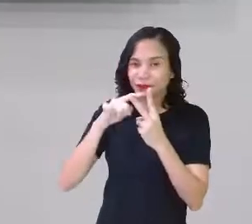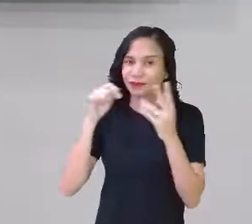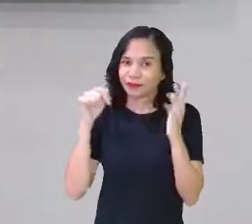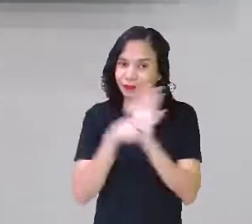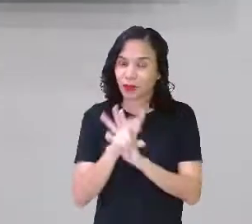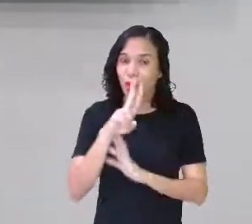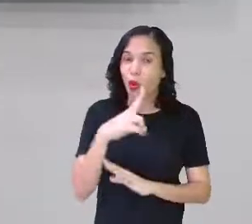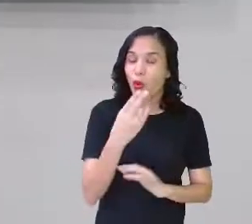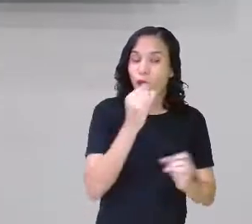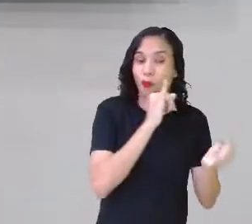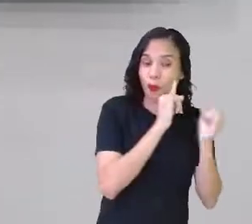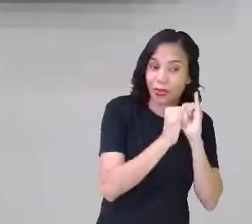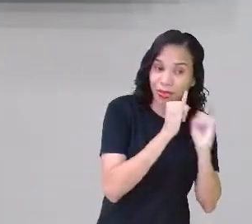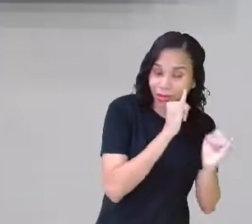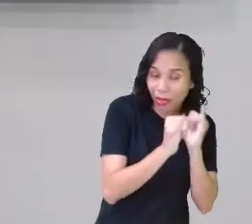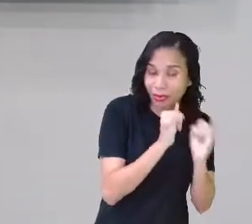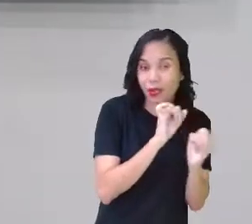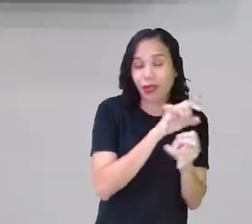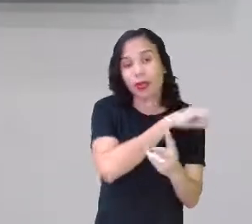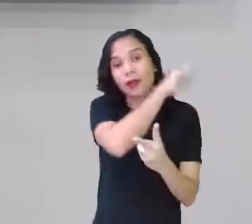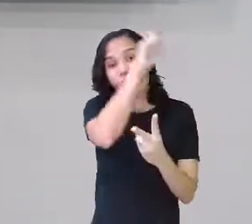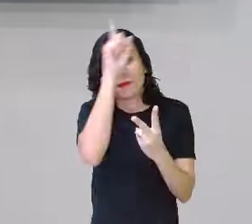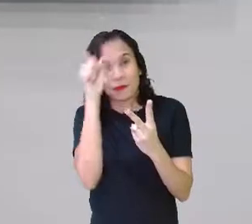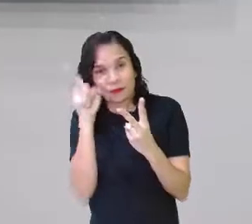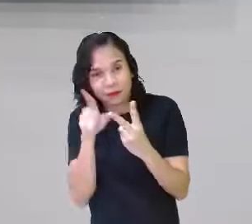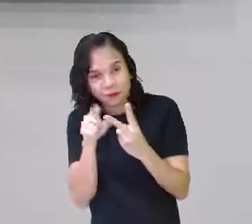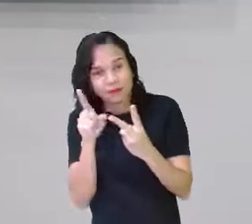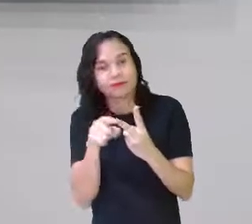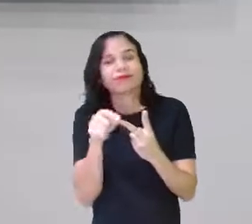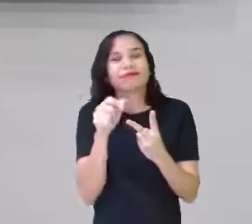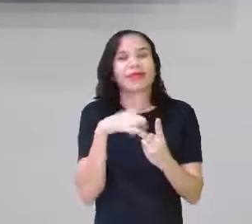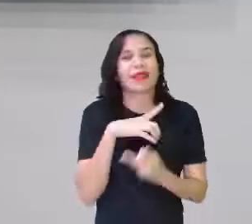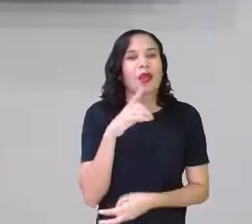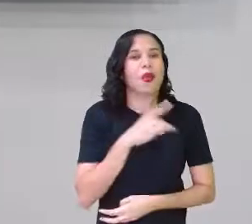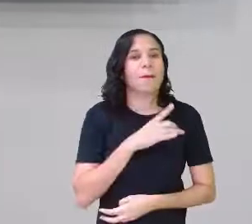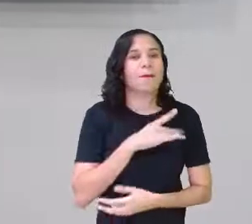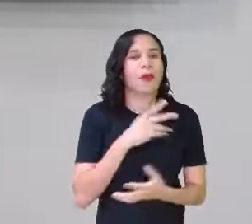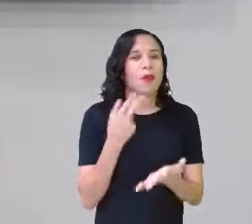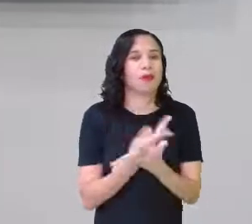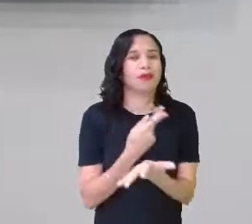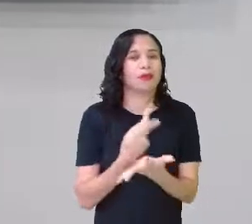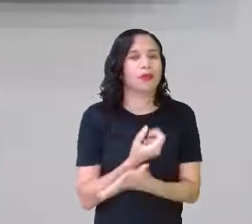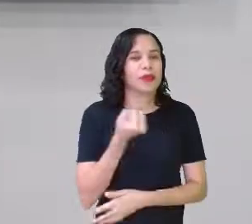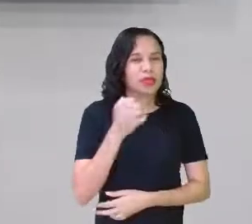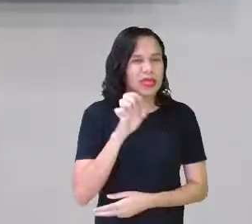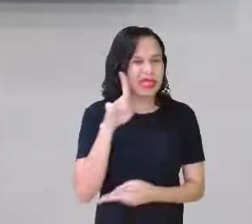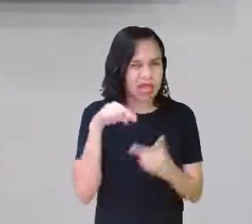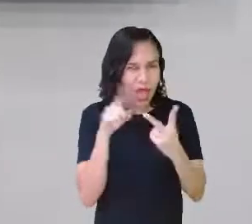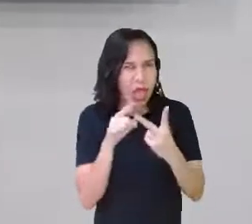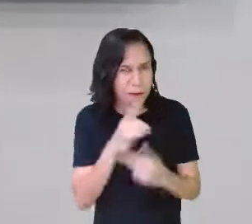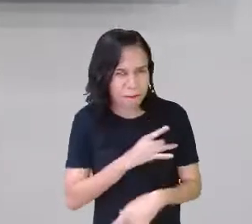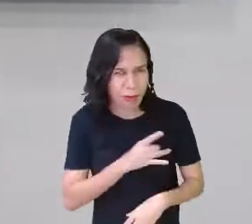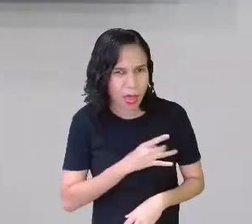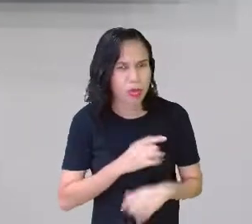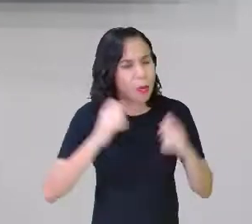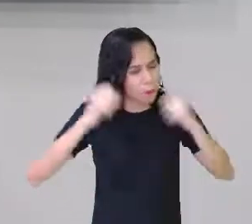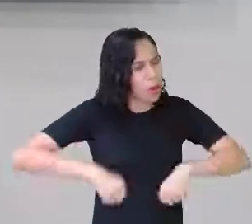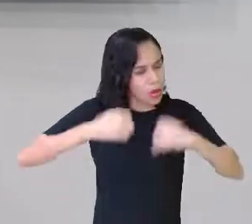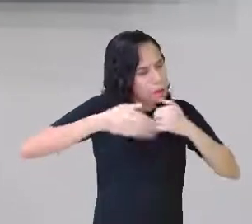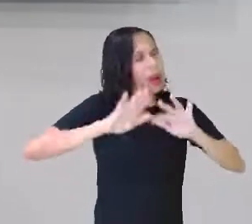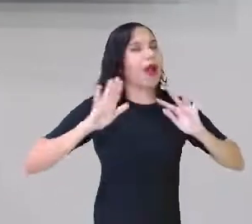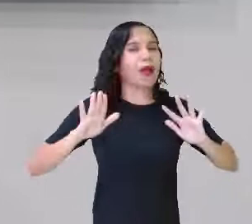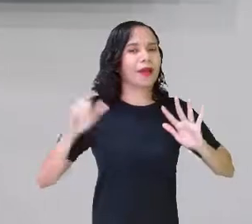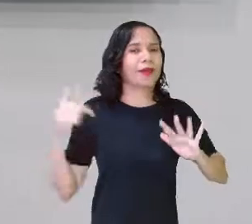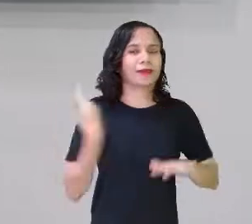Ou a internet não está querendo ajudar, ou estão com medo de errar. Se for a segunda opção, mandem sem medo,